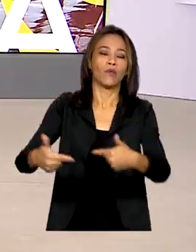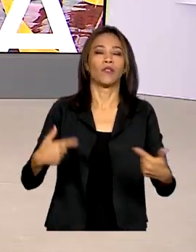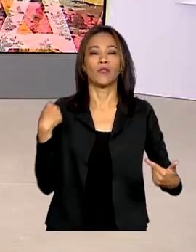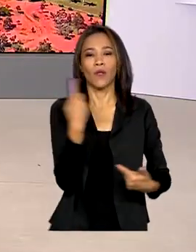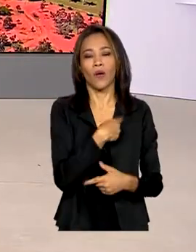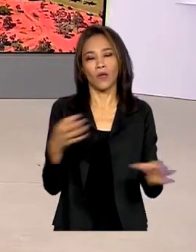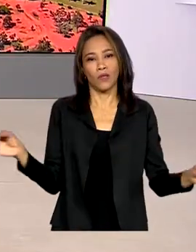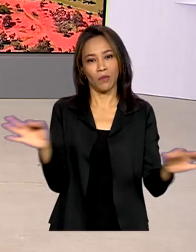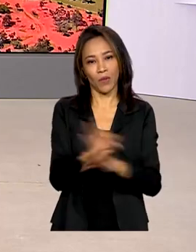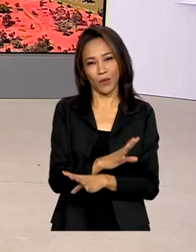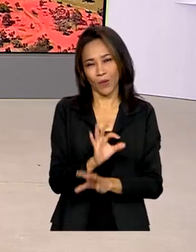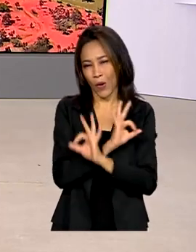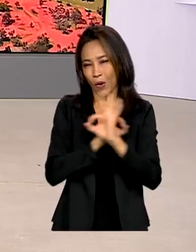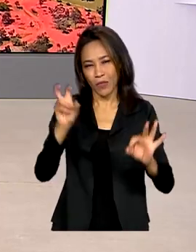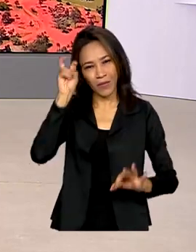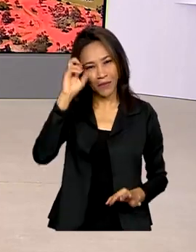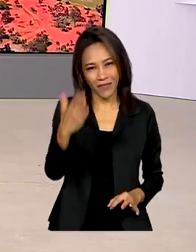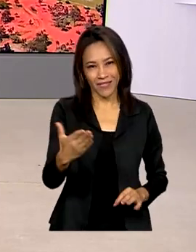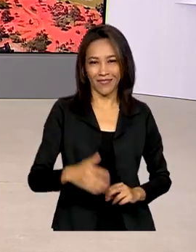Uma ótima quinta-feira para você.